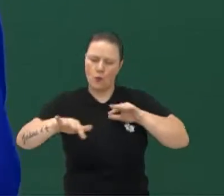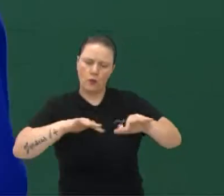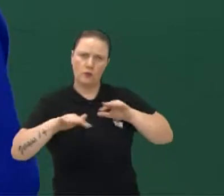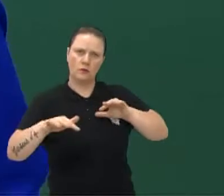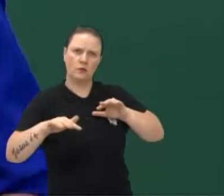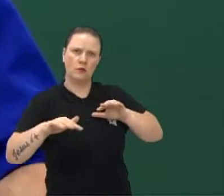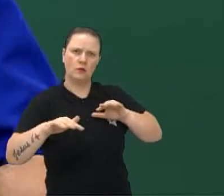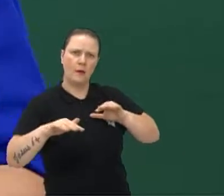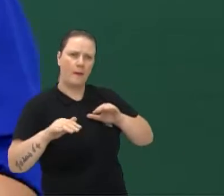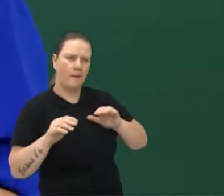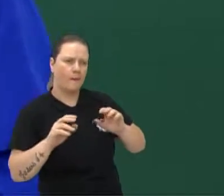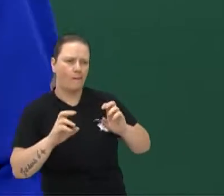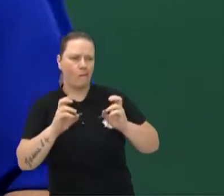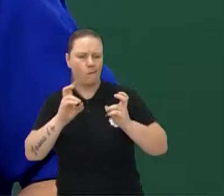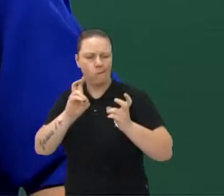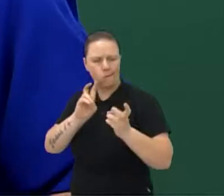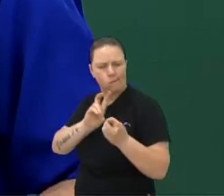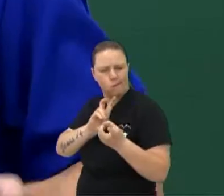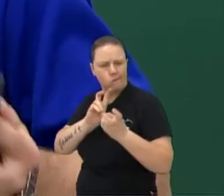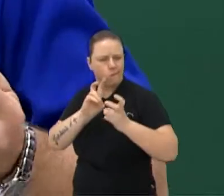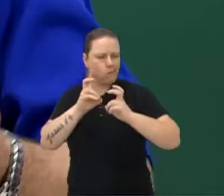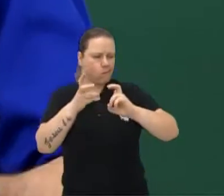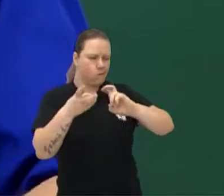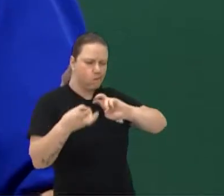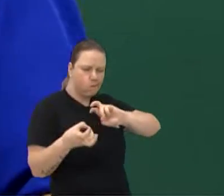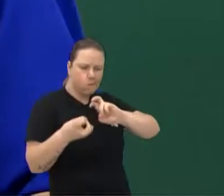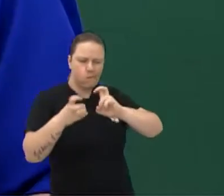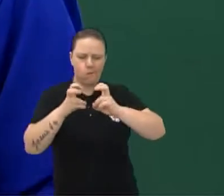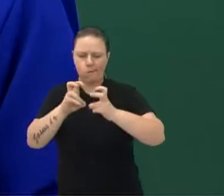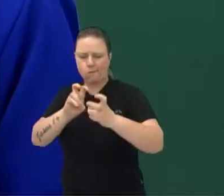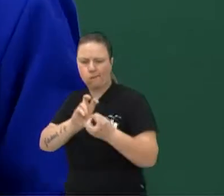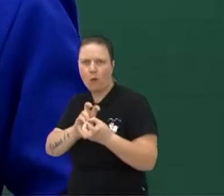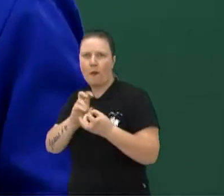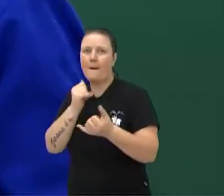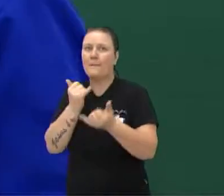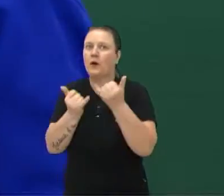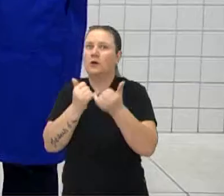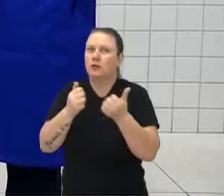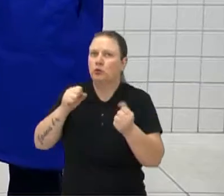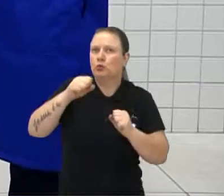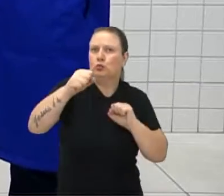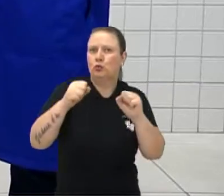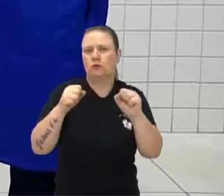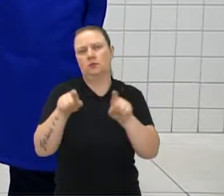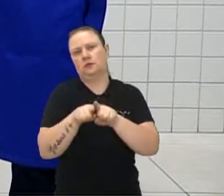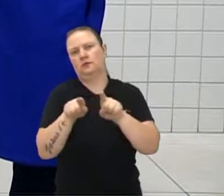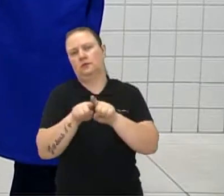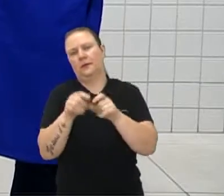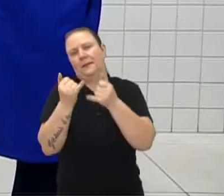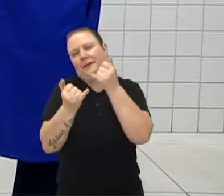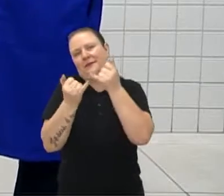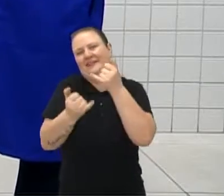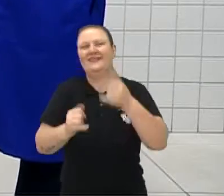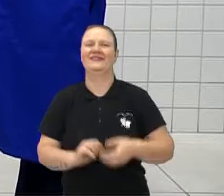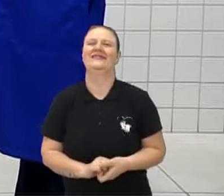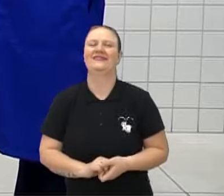simulação de dança, de luta e de jogo. Ok? Vamos em frente.